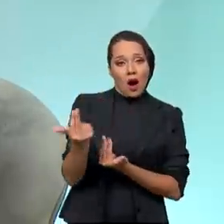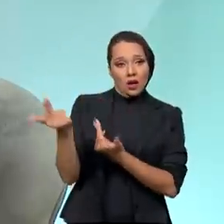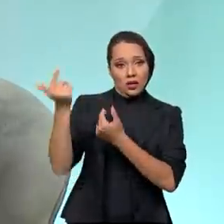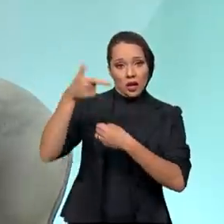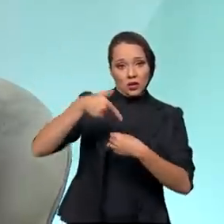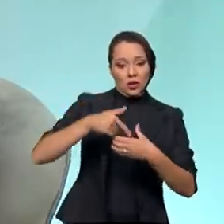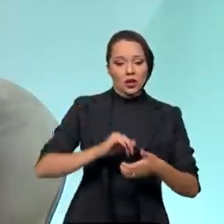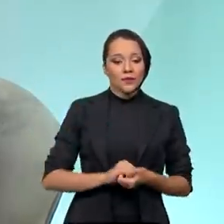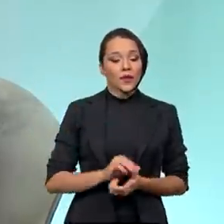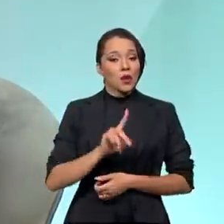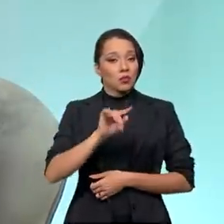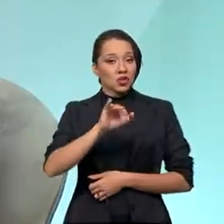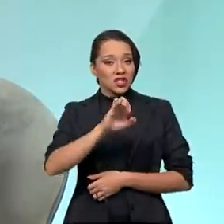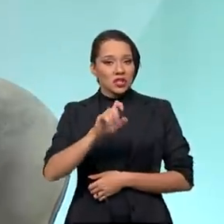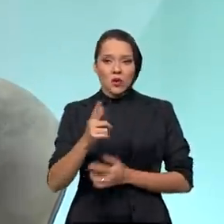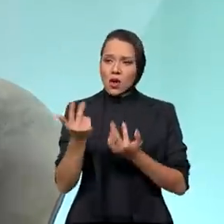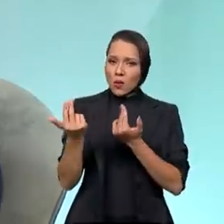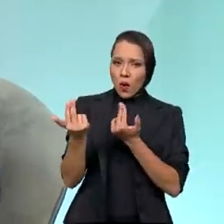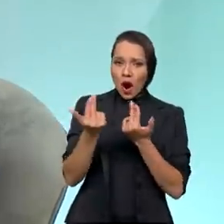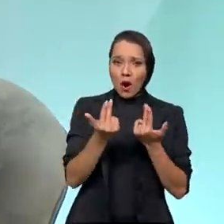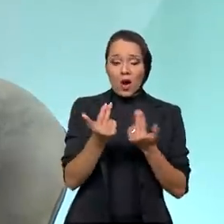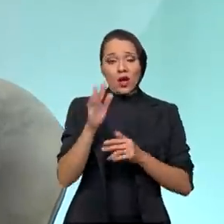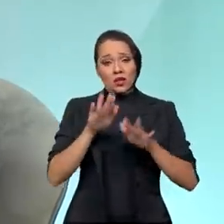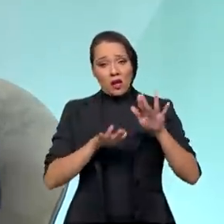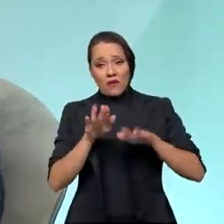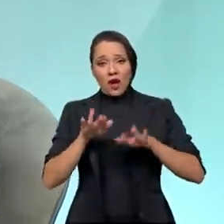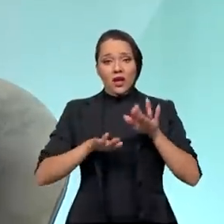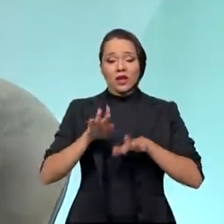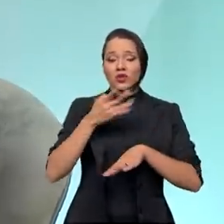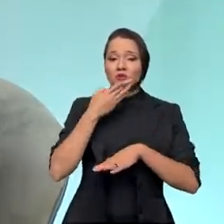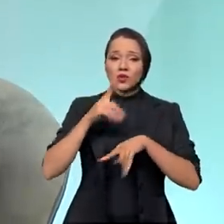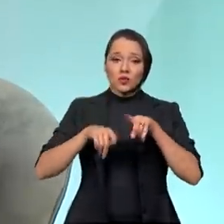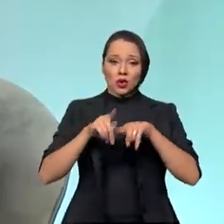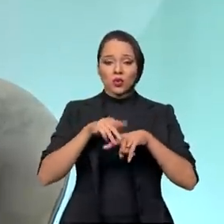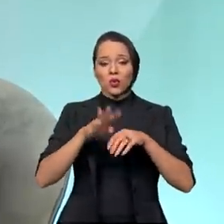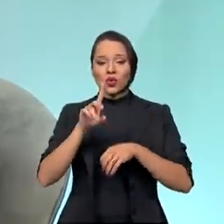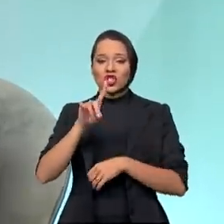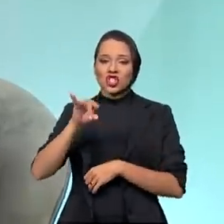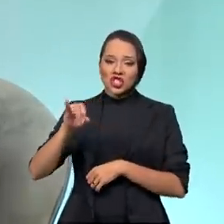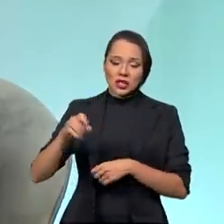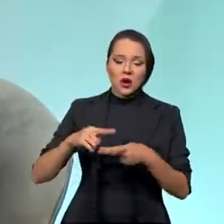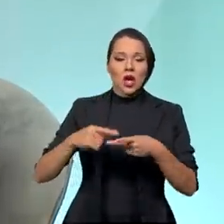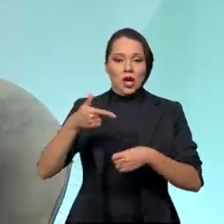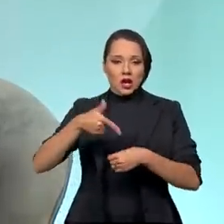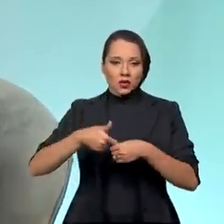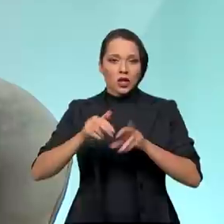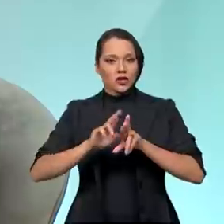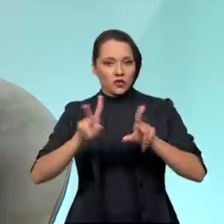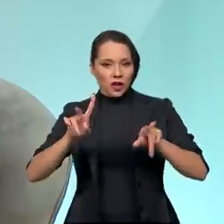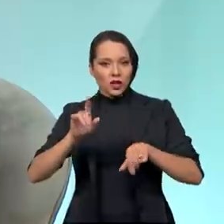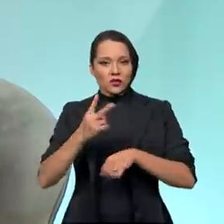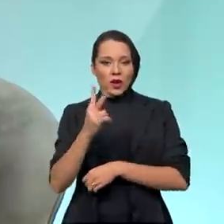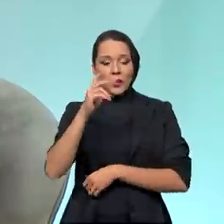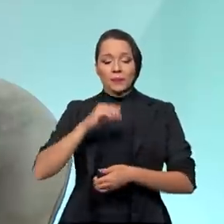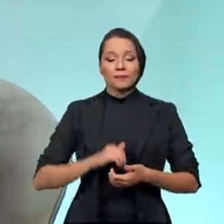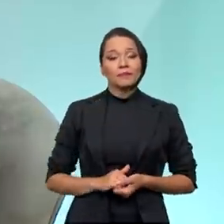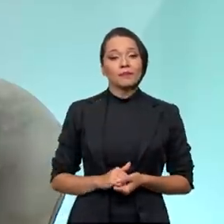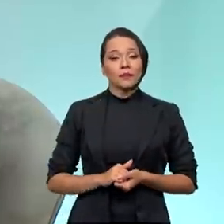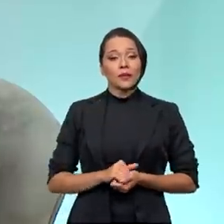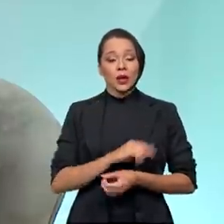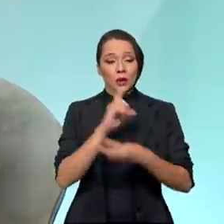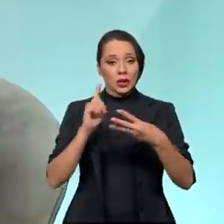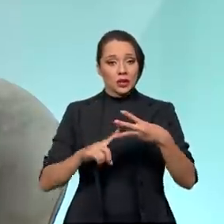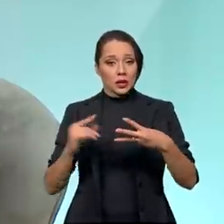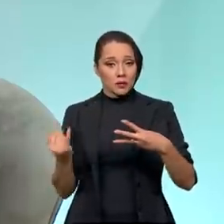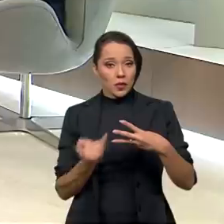gasolina. Para o diesel, a mesma coisa, podendo variar entre produtos, entre diesel e gasolina, por exemplo. E o terceiro ponto importante,